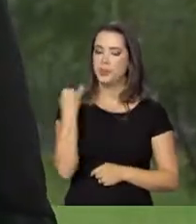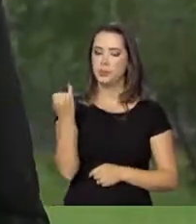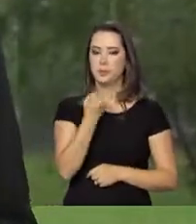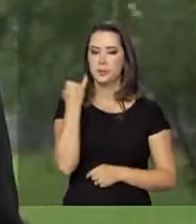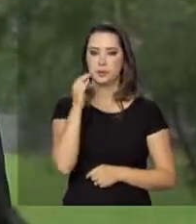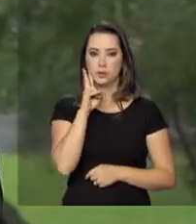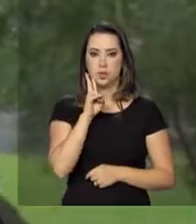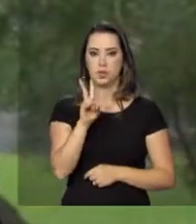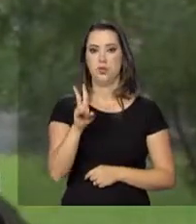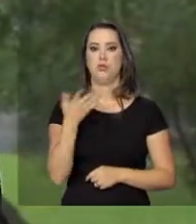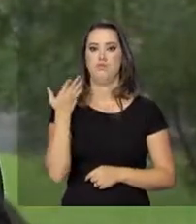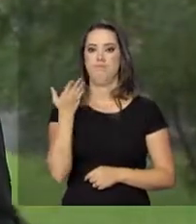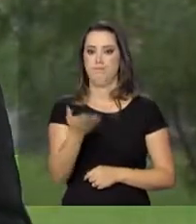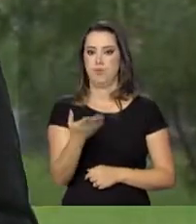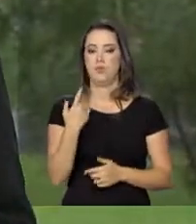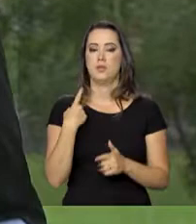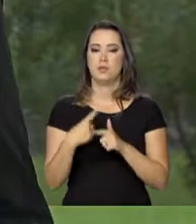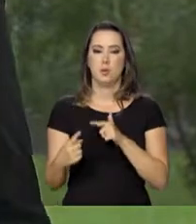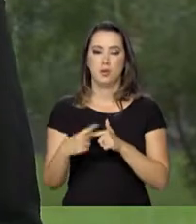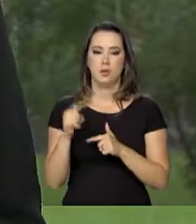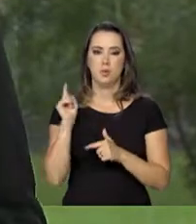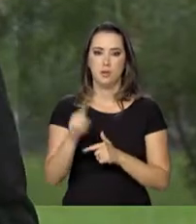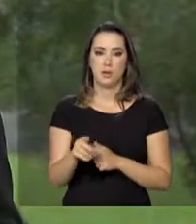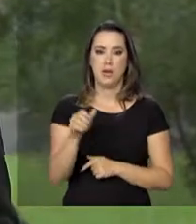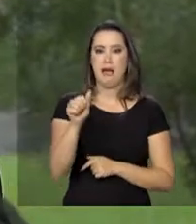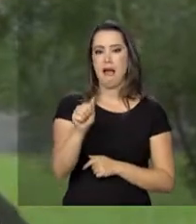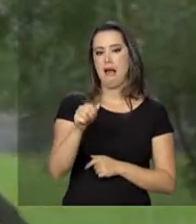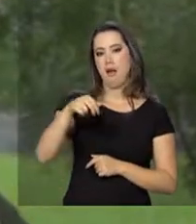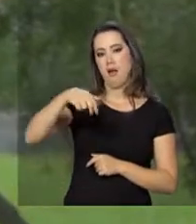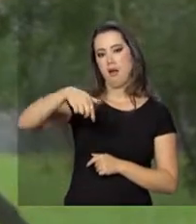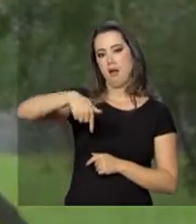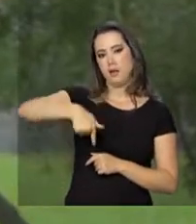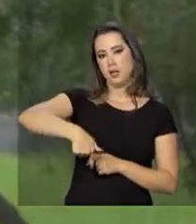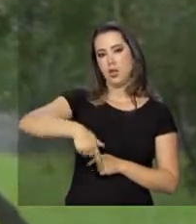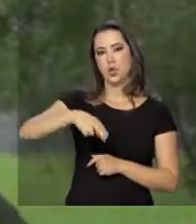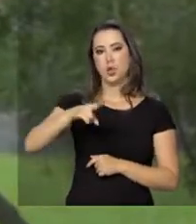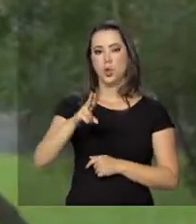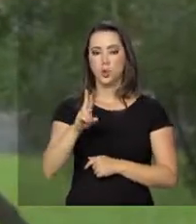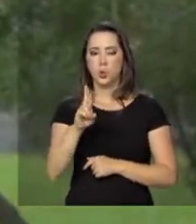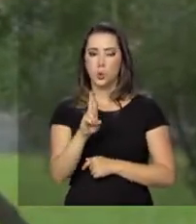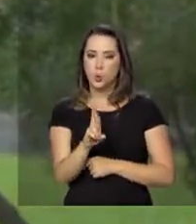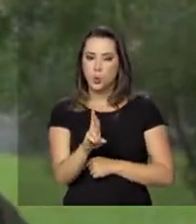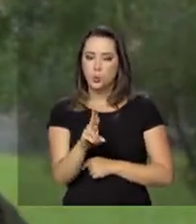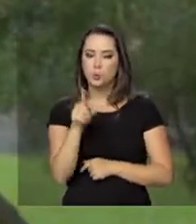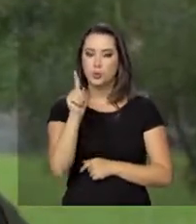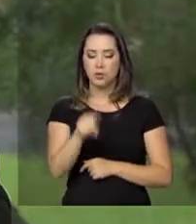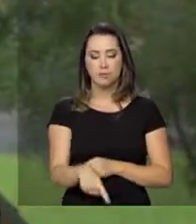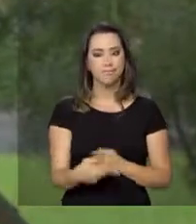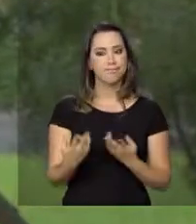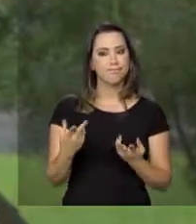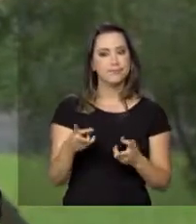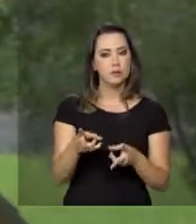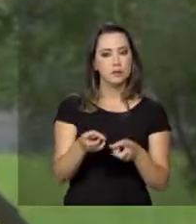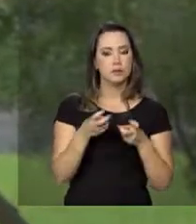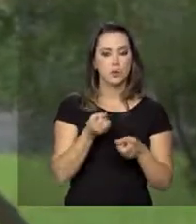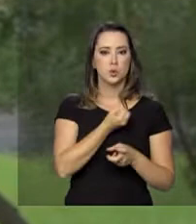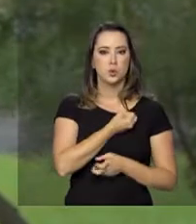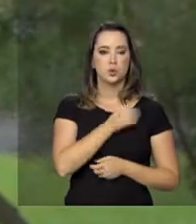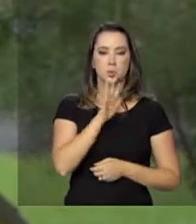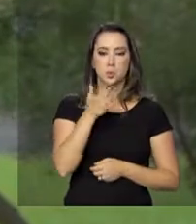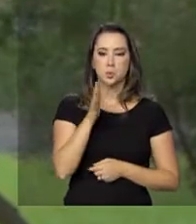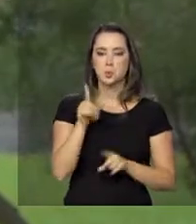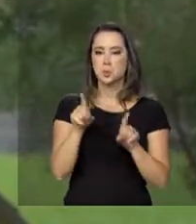atenção com relação a essa questão é da Acnur, a Agência das Nações Unidas para Refugiados, ela estima, a agência estima